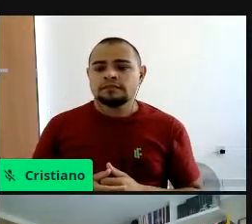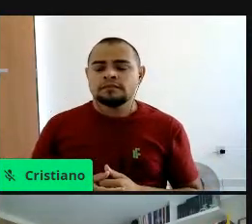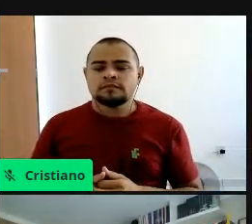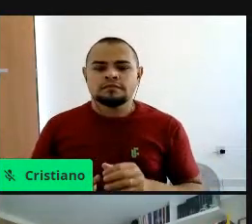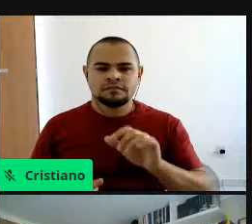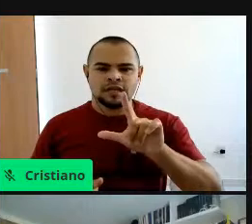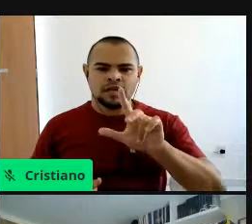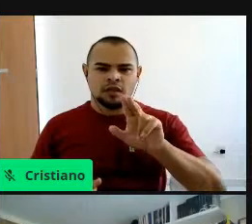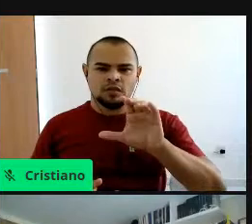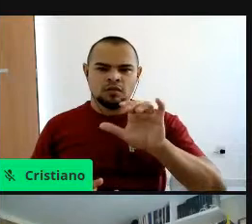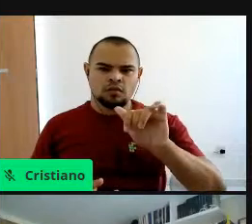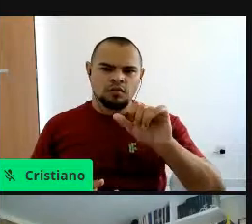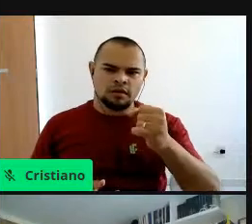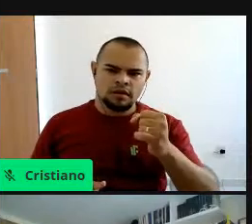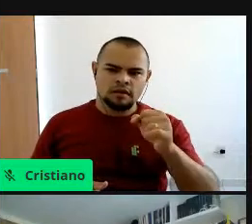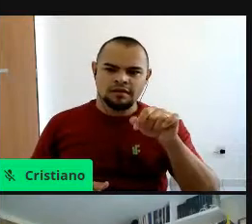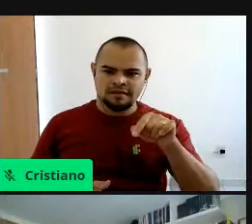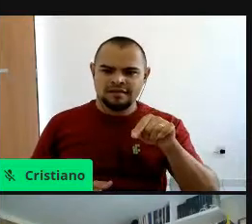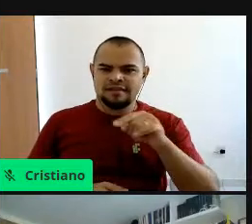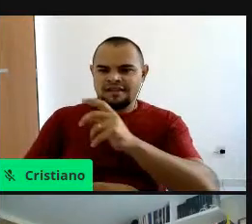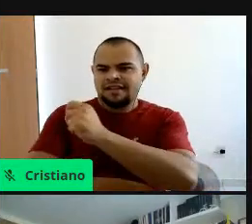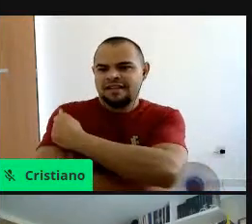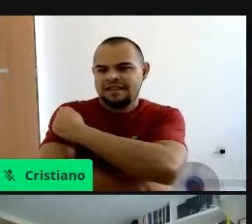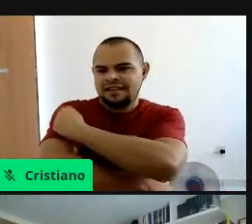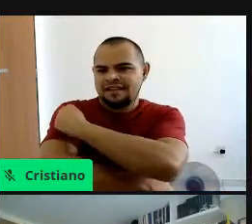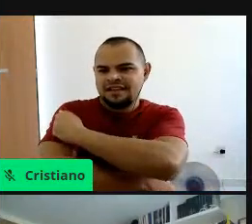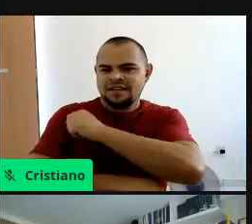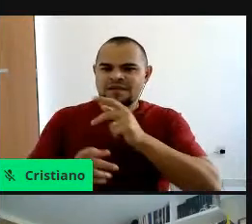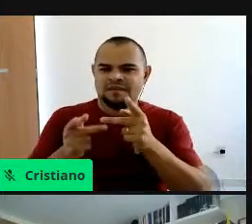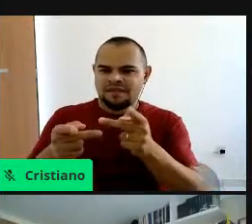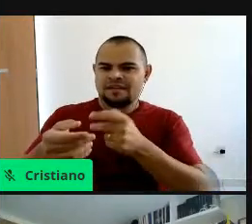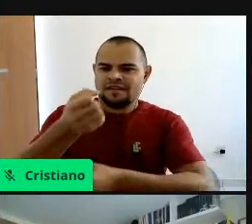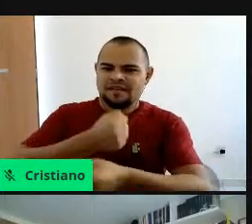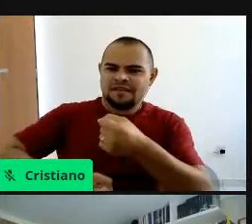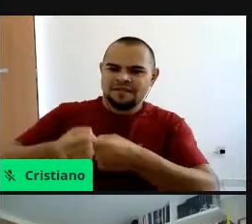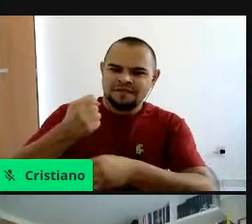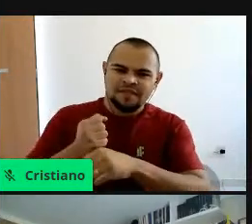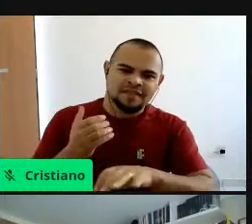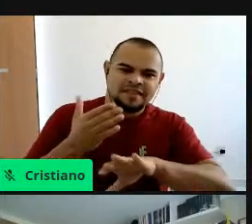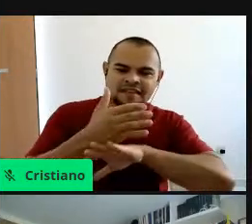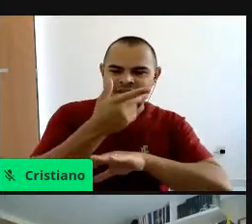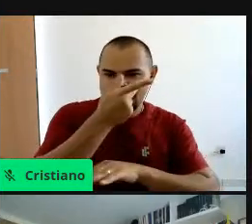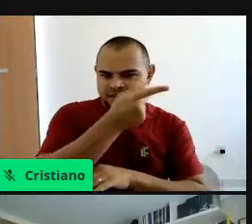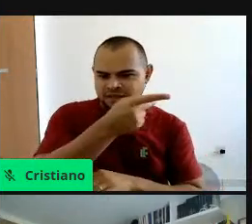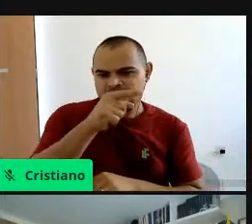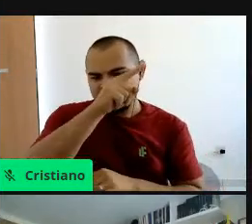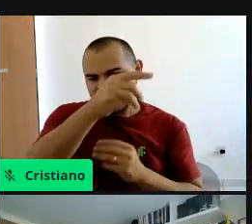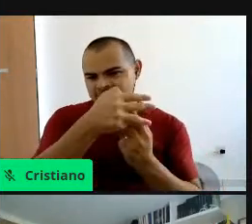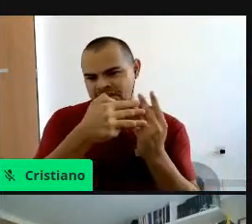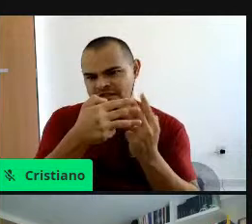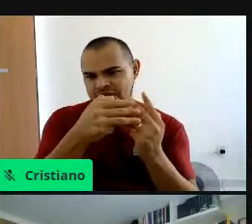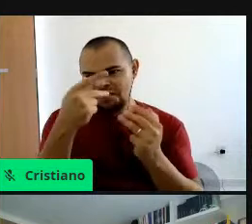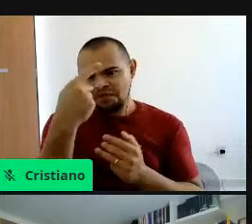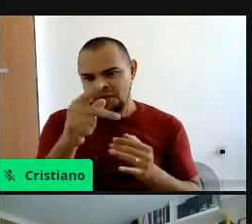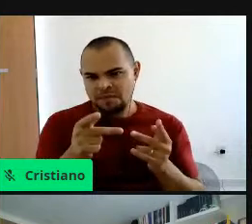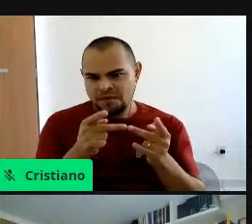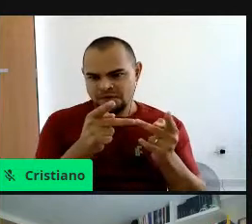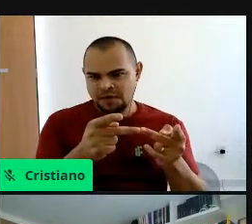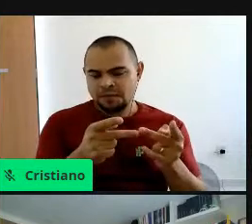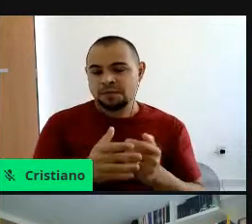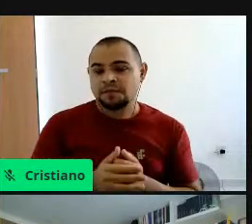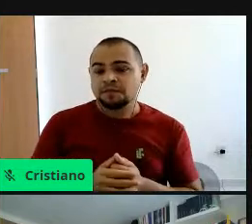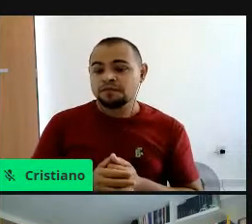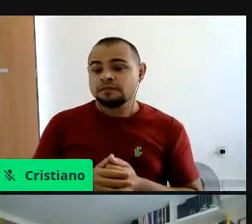Lucas, o Lucas foi meu aluno do projeto ano passado, ele visitou o seu projeto lá na UFPB, ele